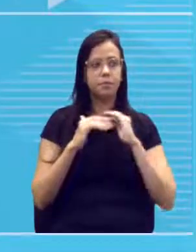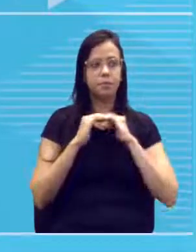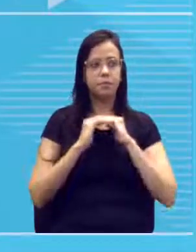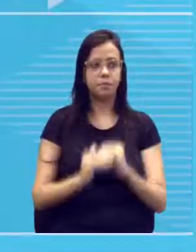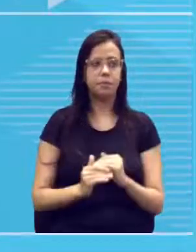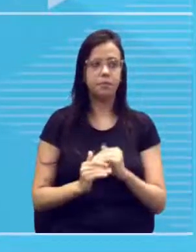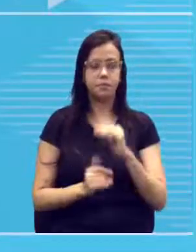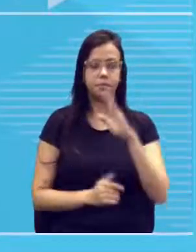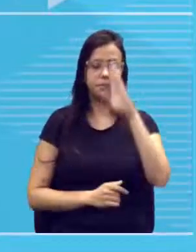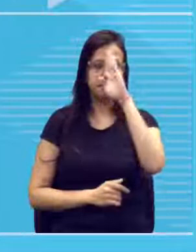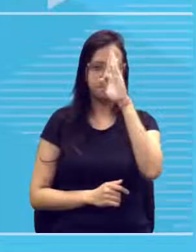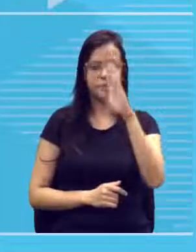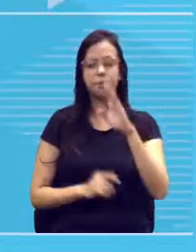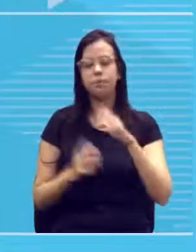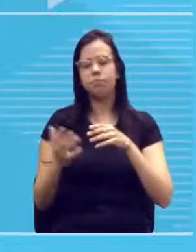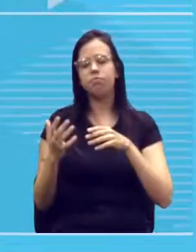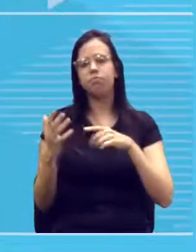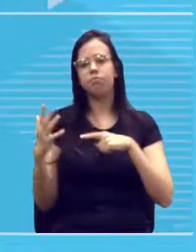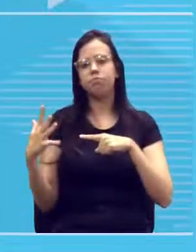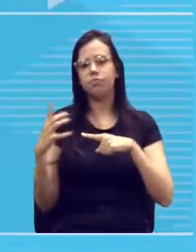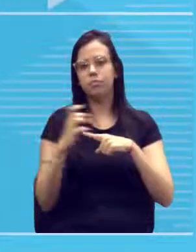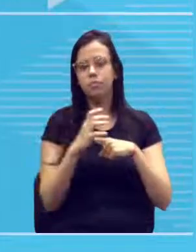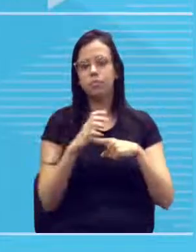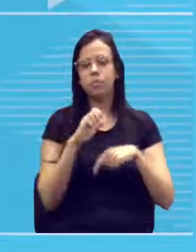dominante ou ele vai ter um padrão